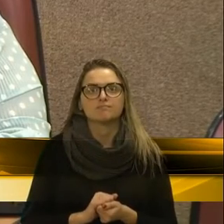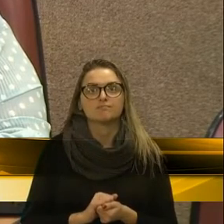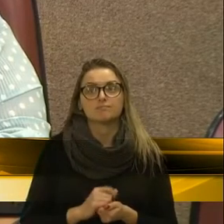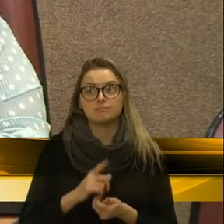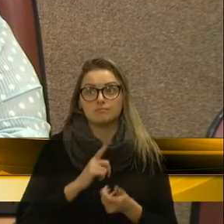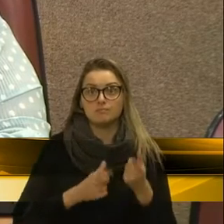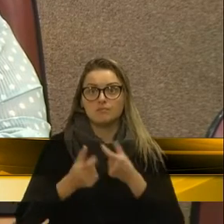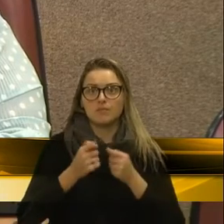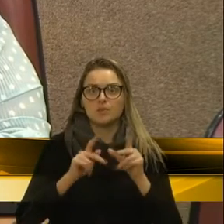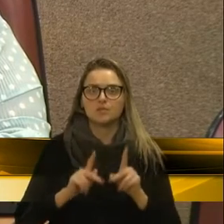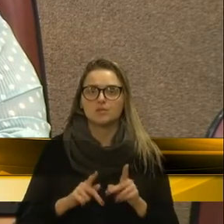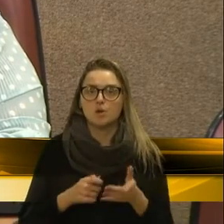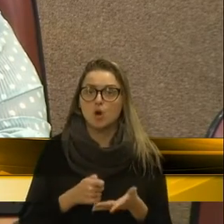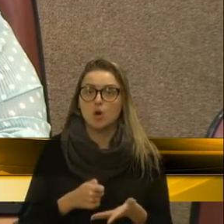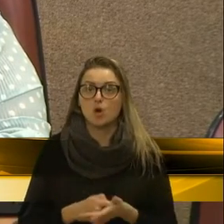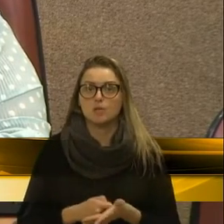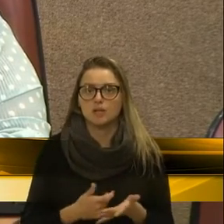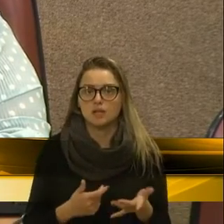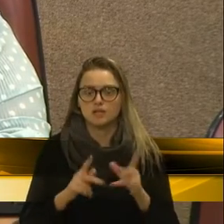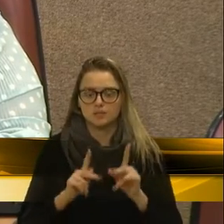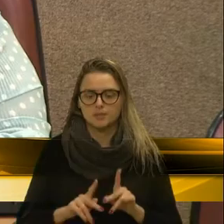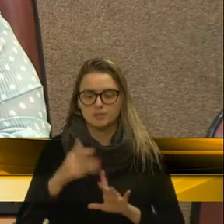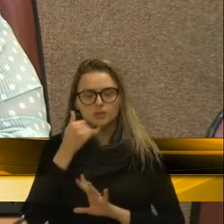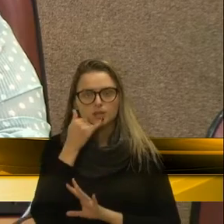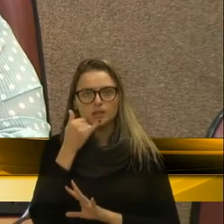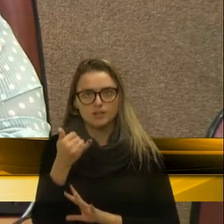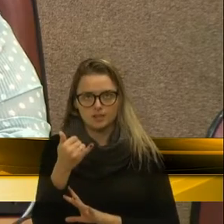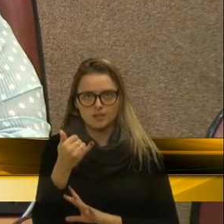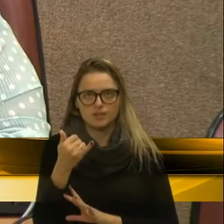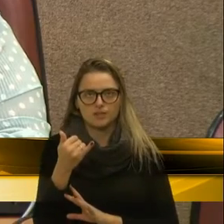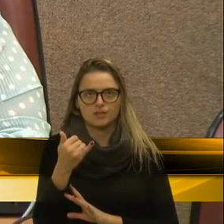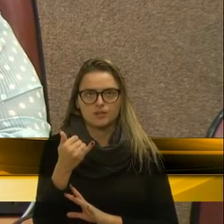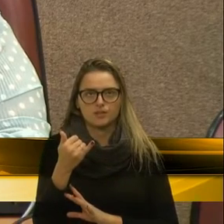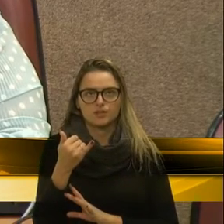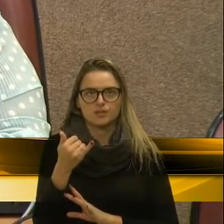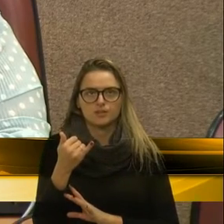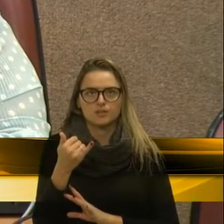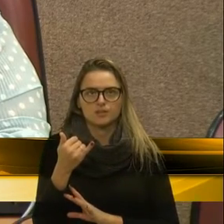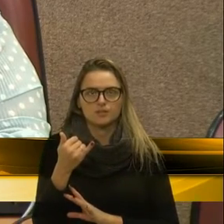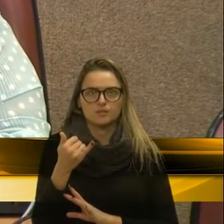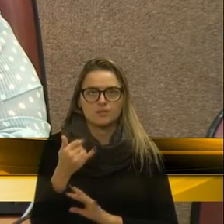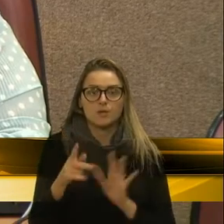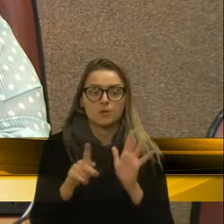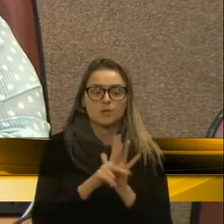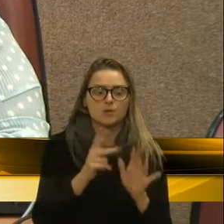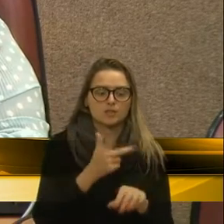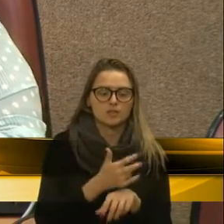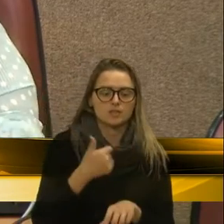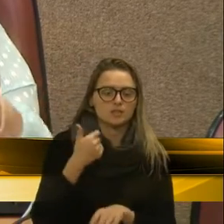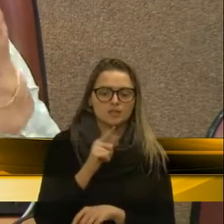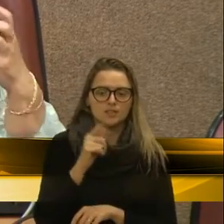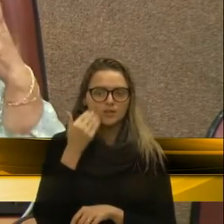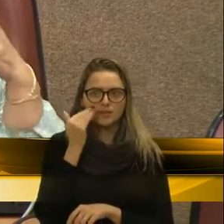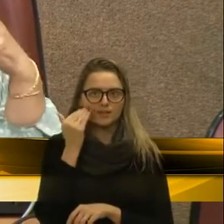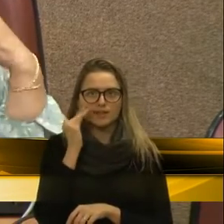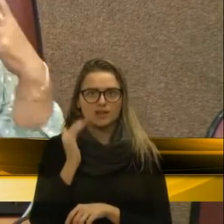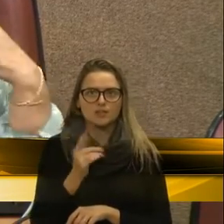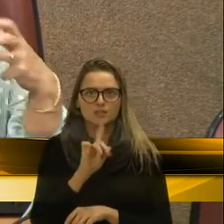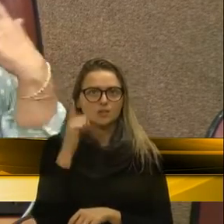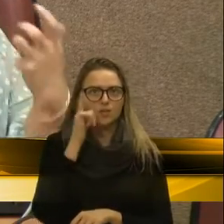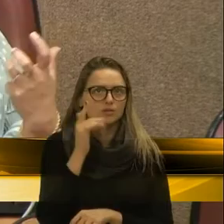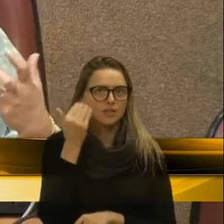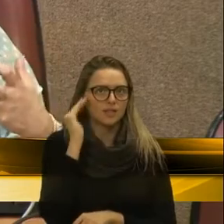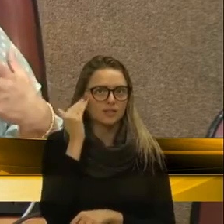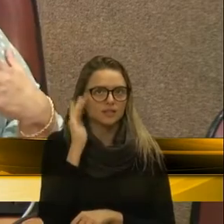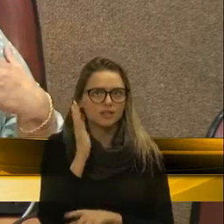vezes porque a pessoa que liga e, às vezes, o idoso não está entendendo, ele não entende, ele não consegue